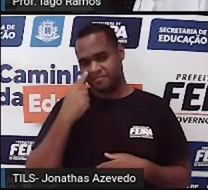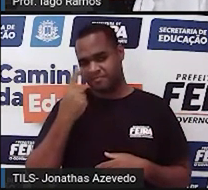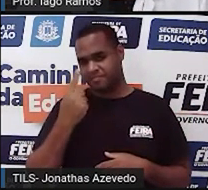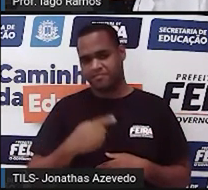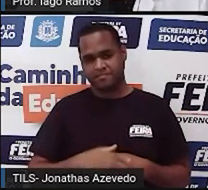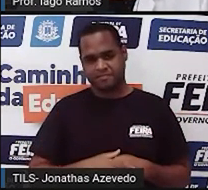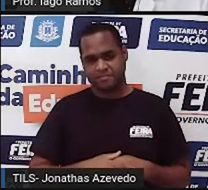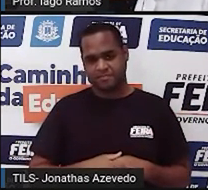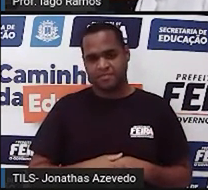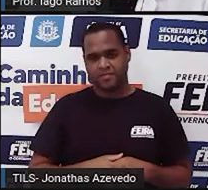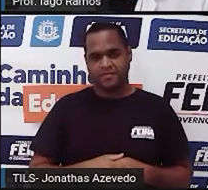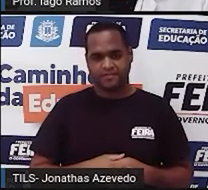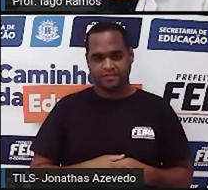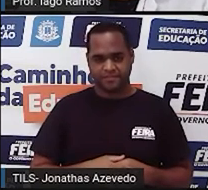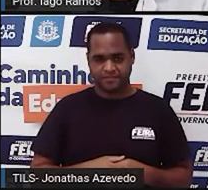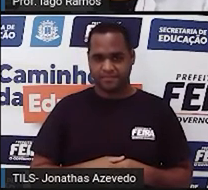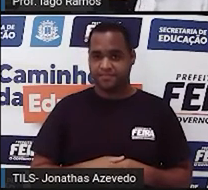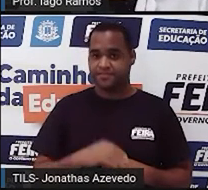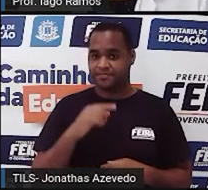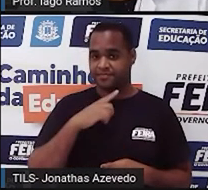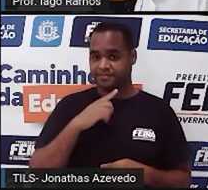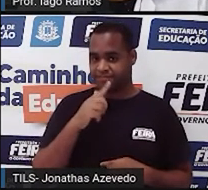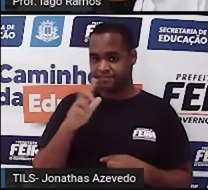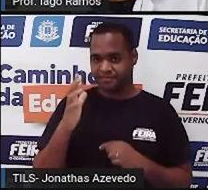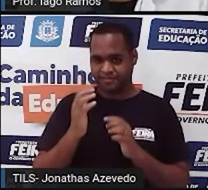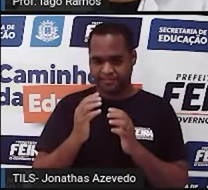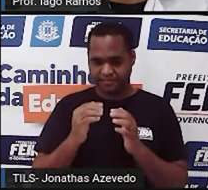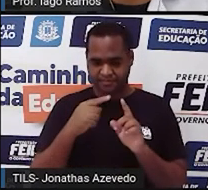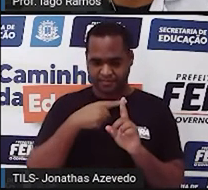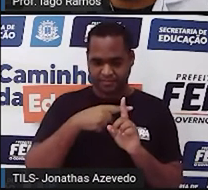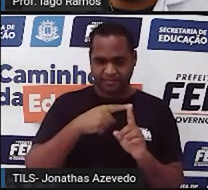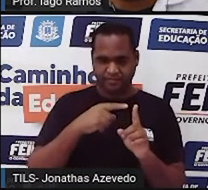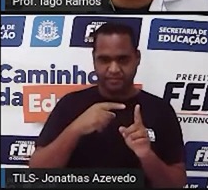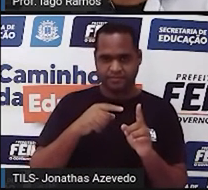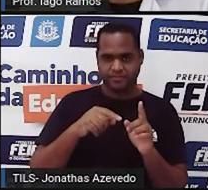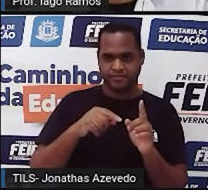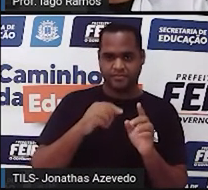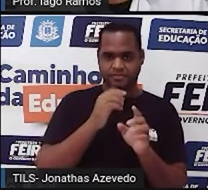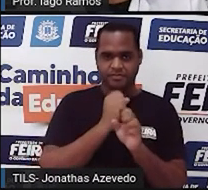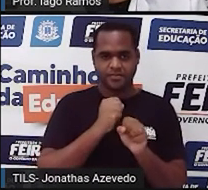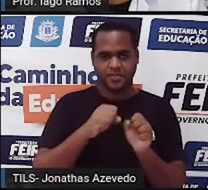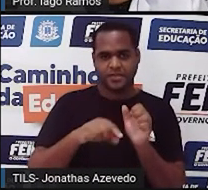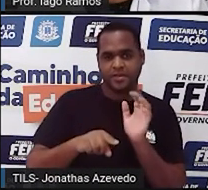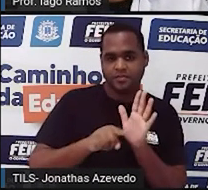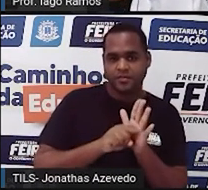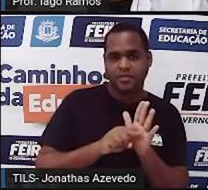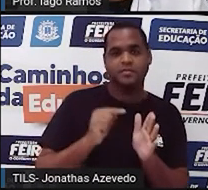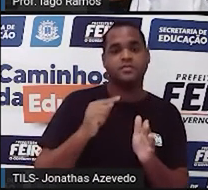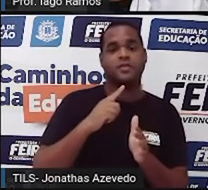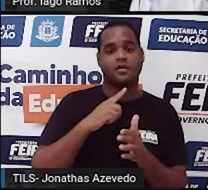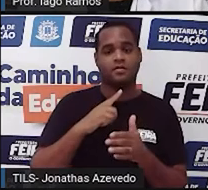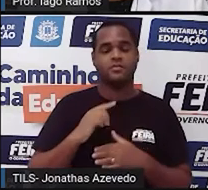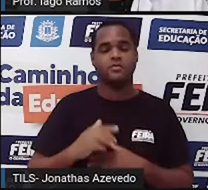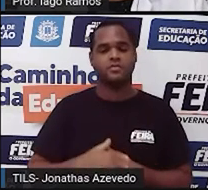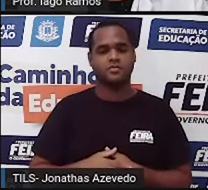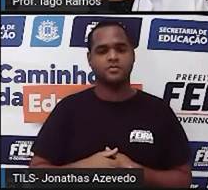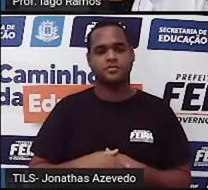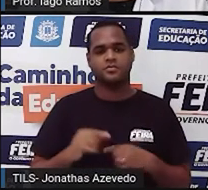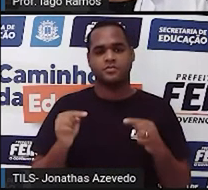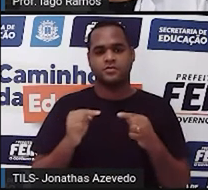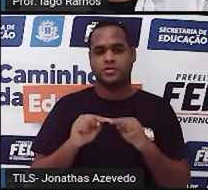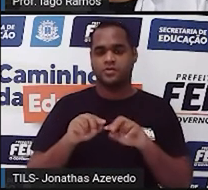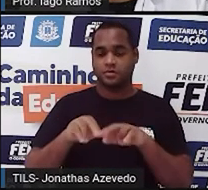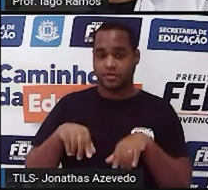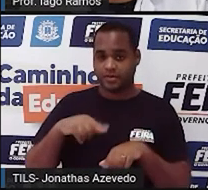As contas de mais e de menos, as operações de adição e de subtração, elas são operações